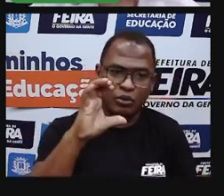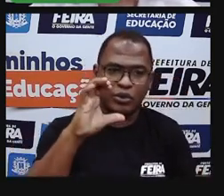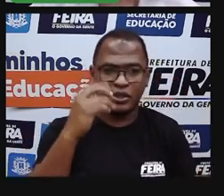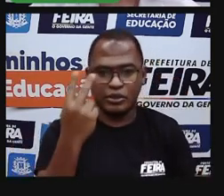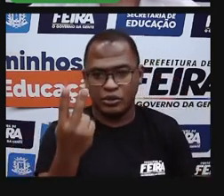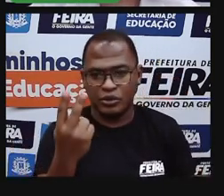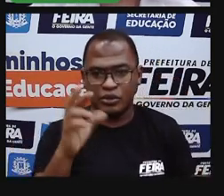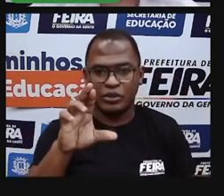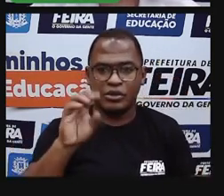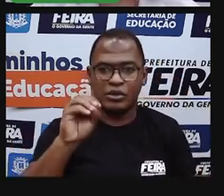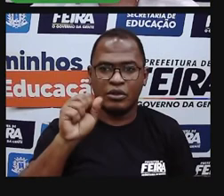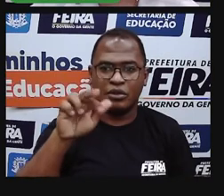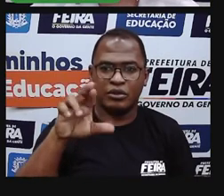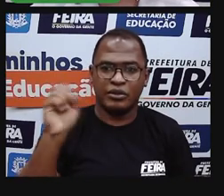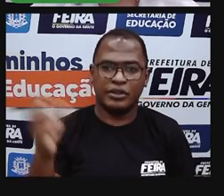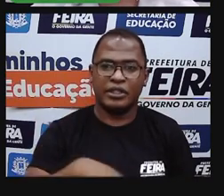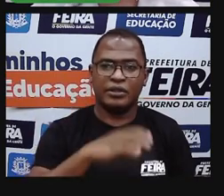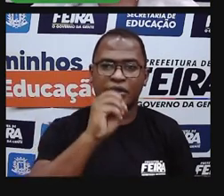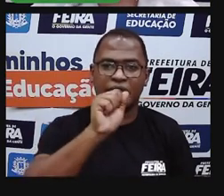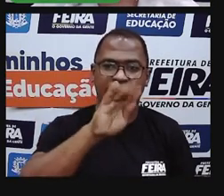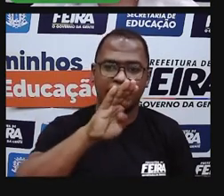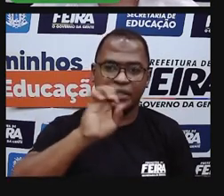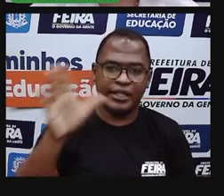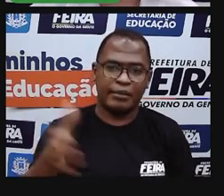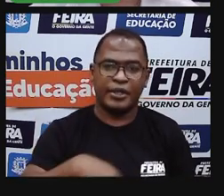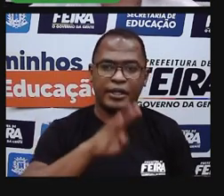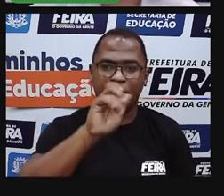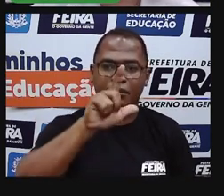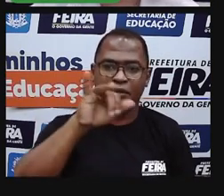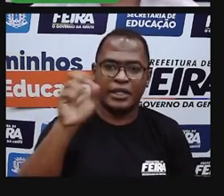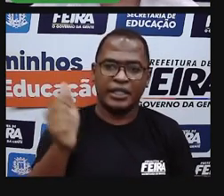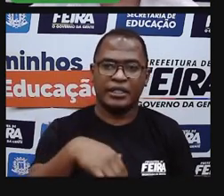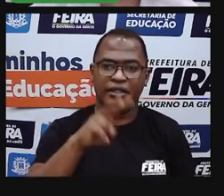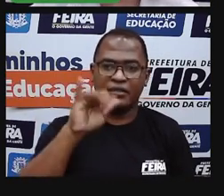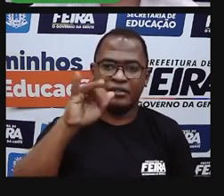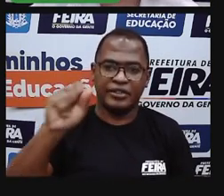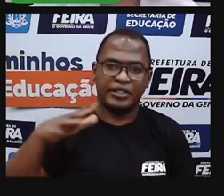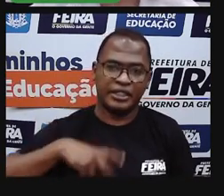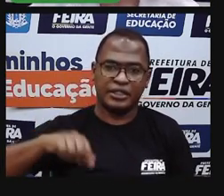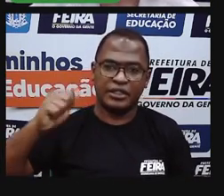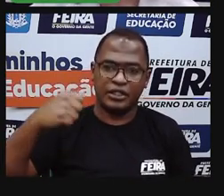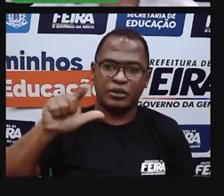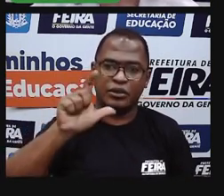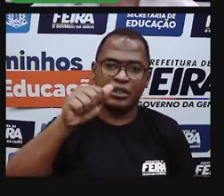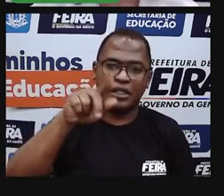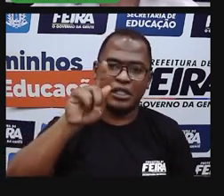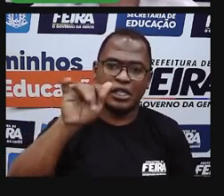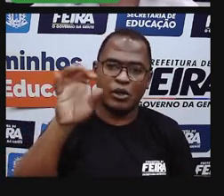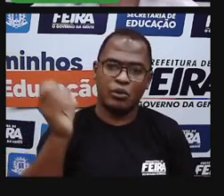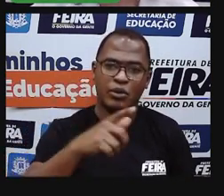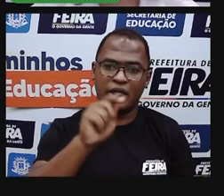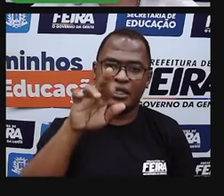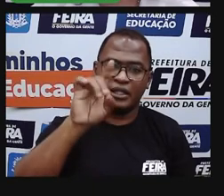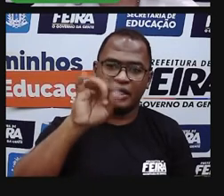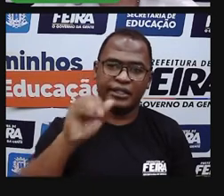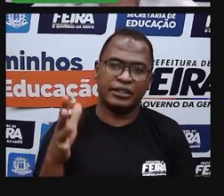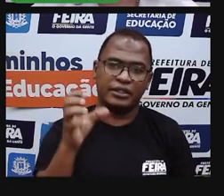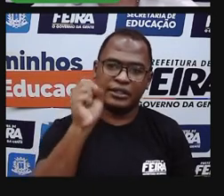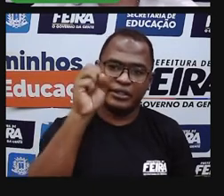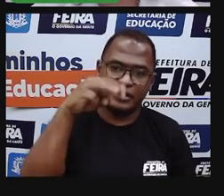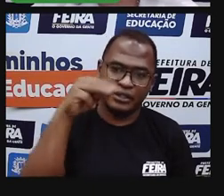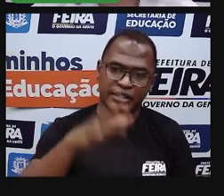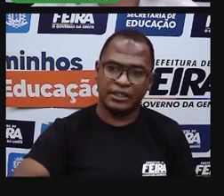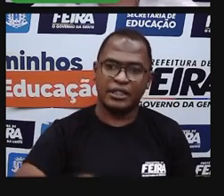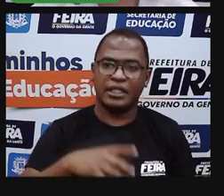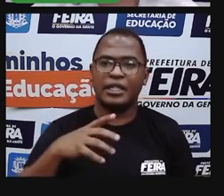Rosário, Casério, Bela Vista, Santo Antônio dos Prazeres, Lagoa Grande, Sim, Parque de Atulio Vargas, Capuchinho,